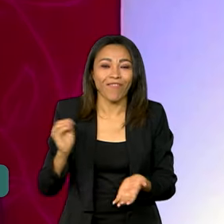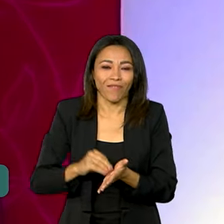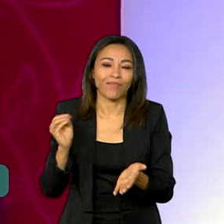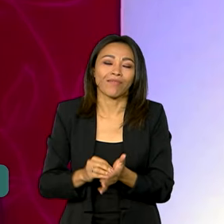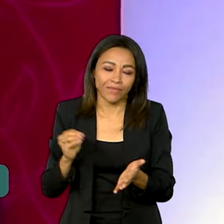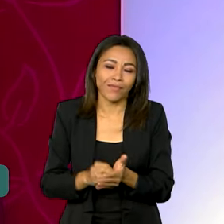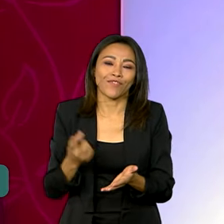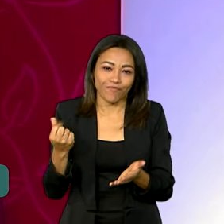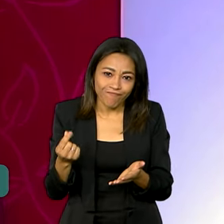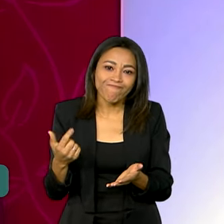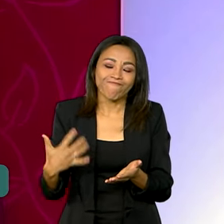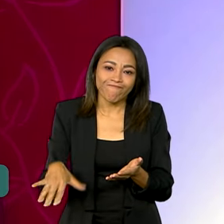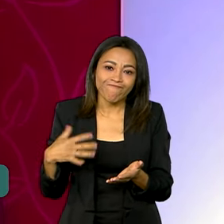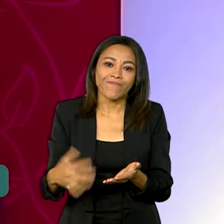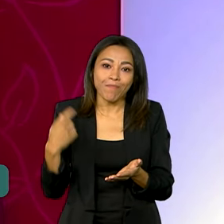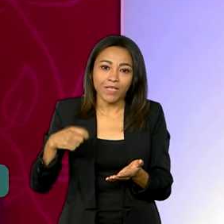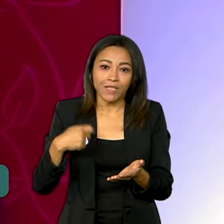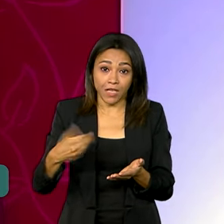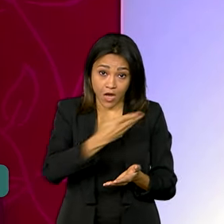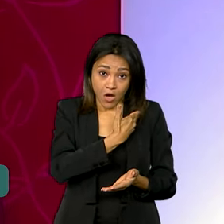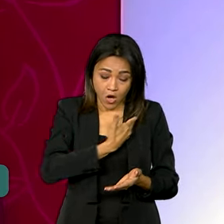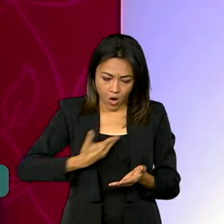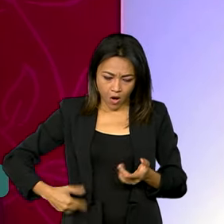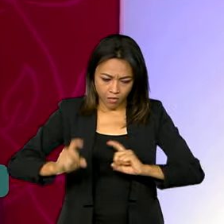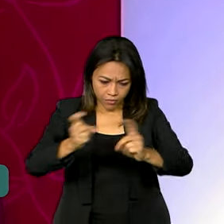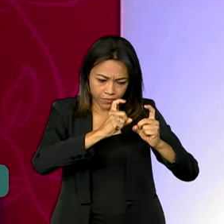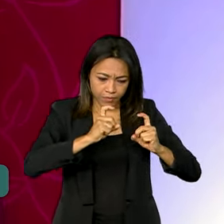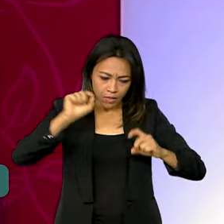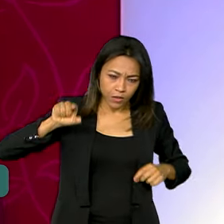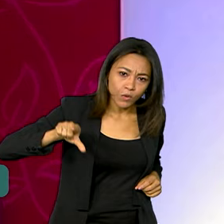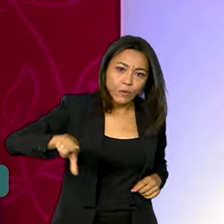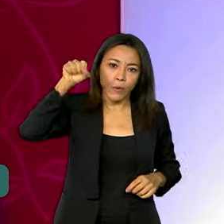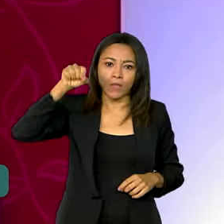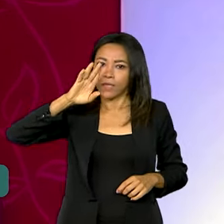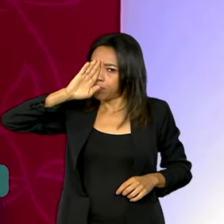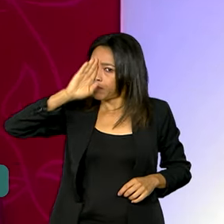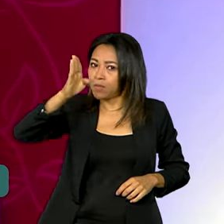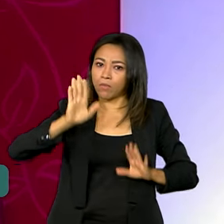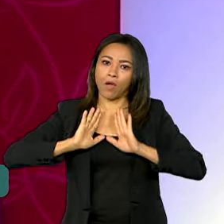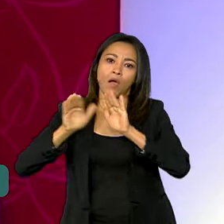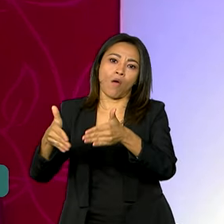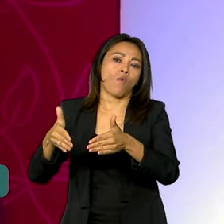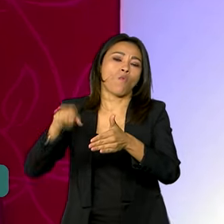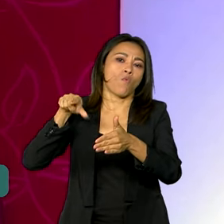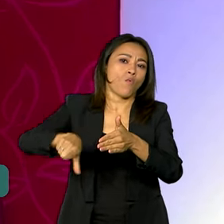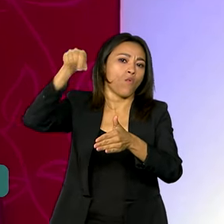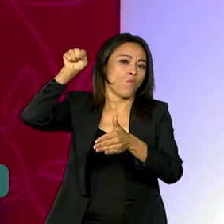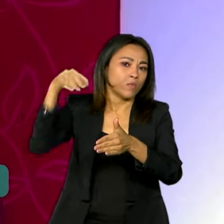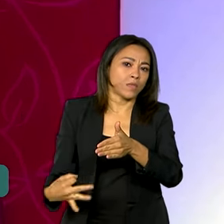Governar é escolher. É necessário priorizar, escolher